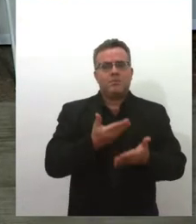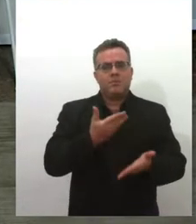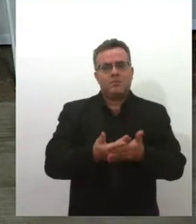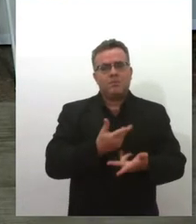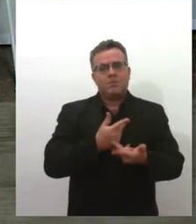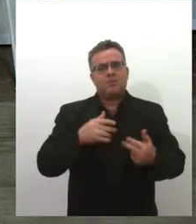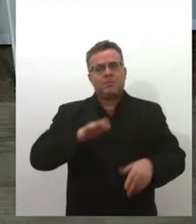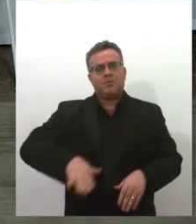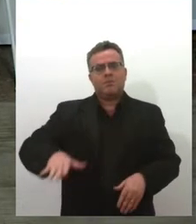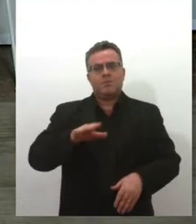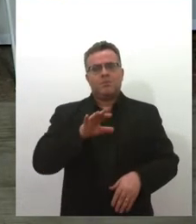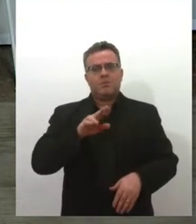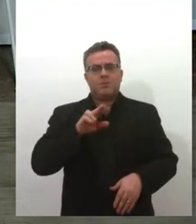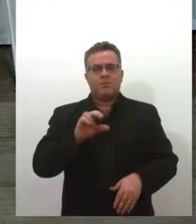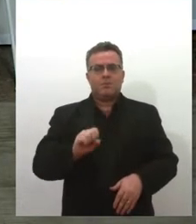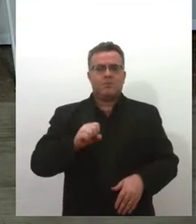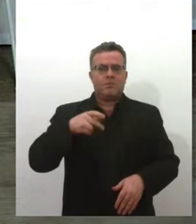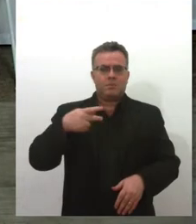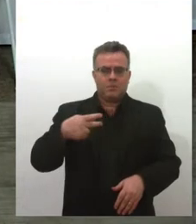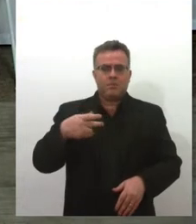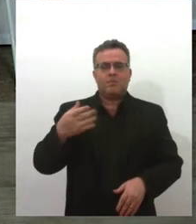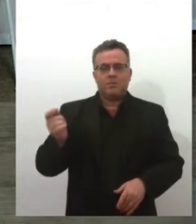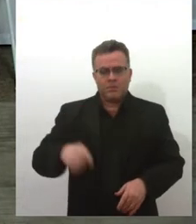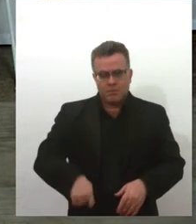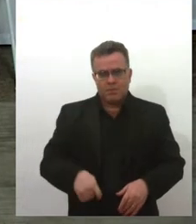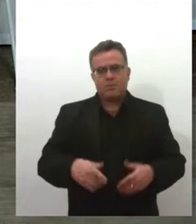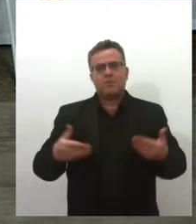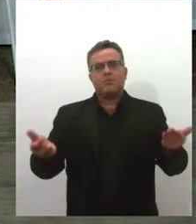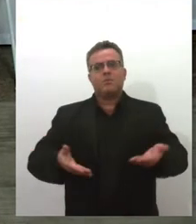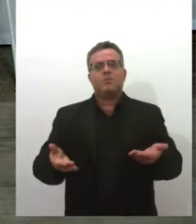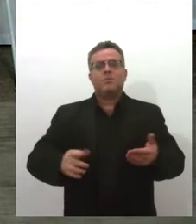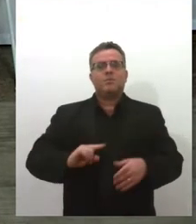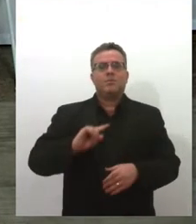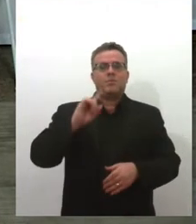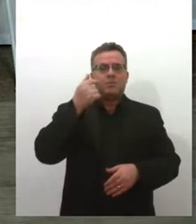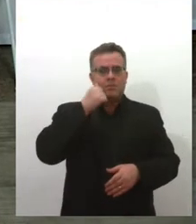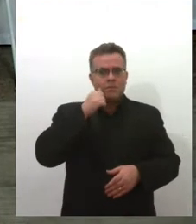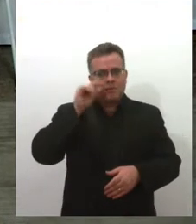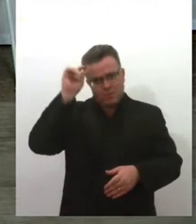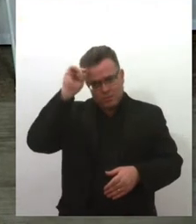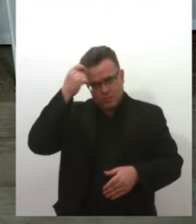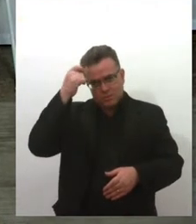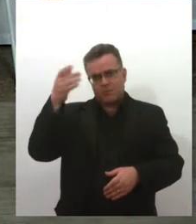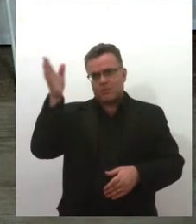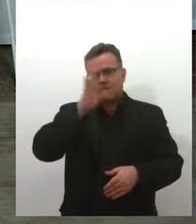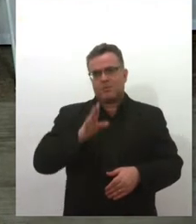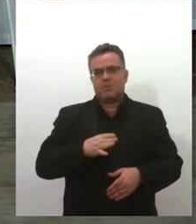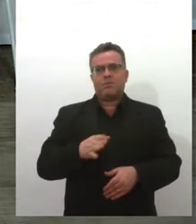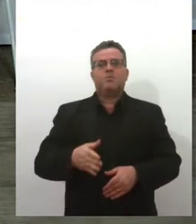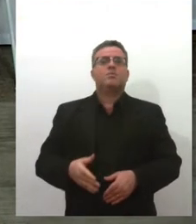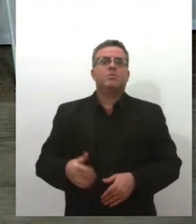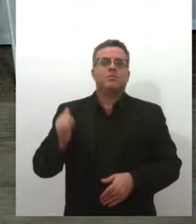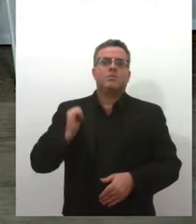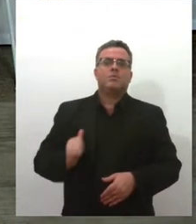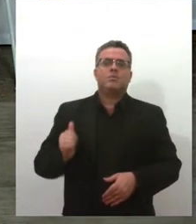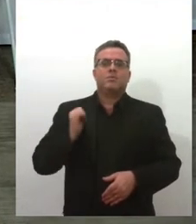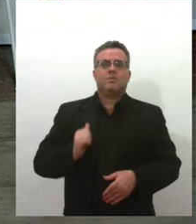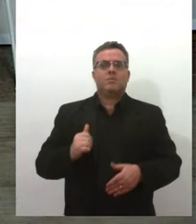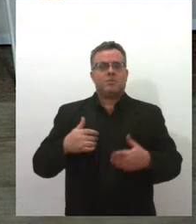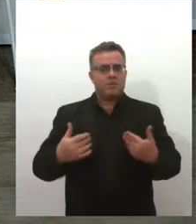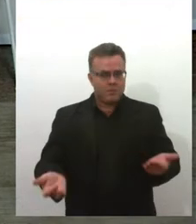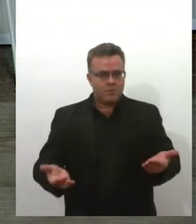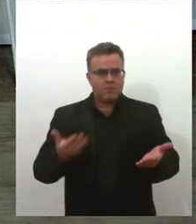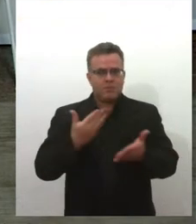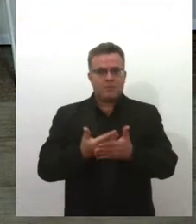USP, a Universidade de São Paulo. E é a primeira mulher negra brasileira bolsista do prêmio Marie